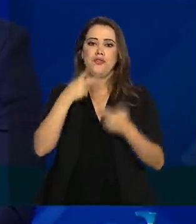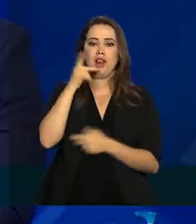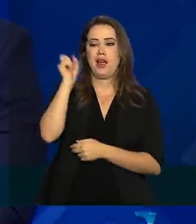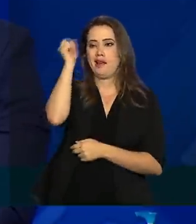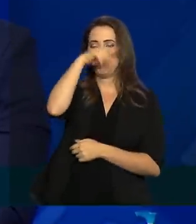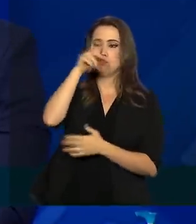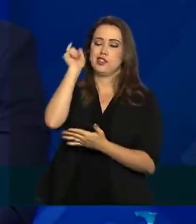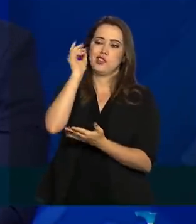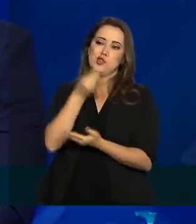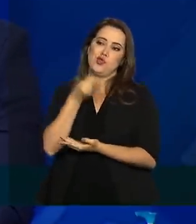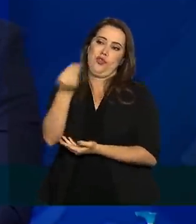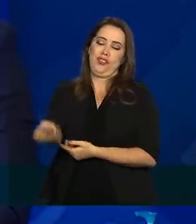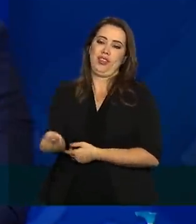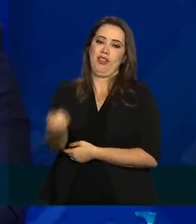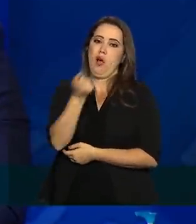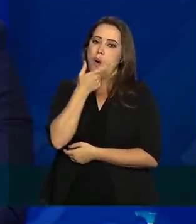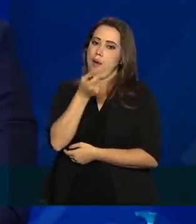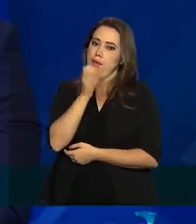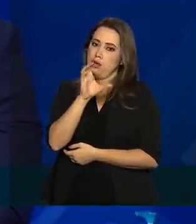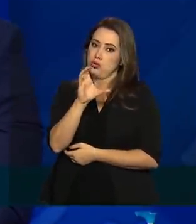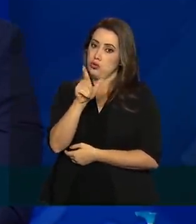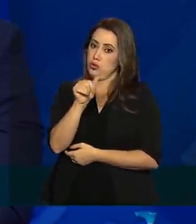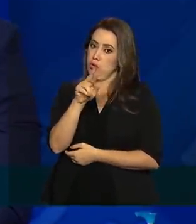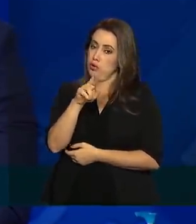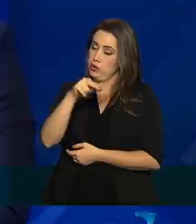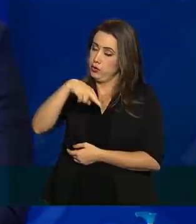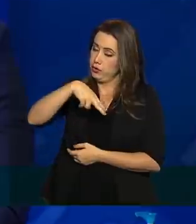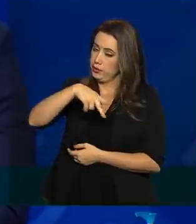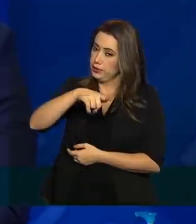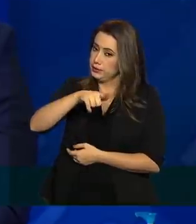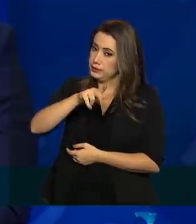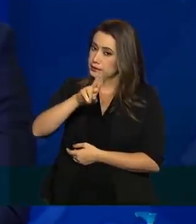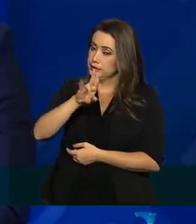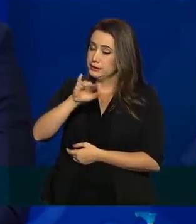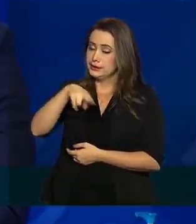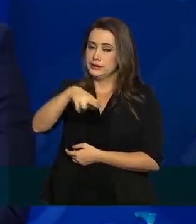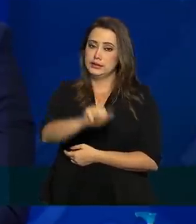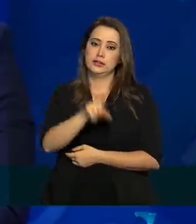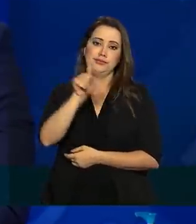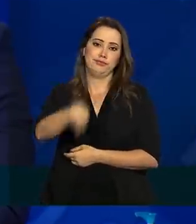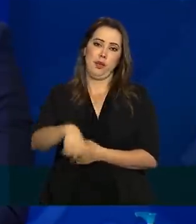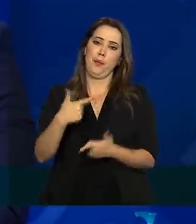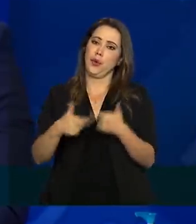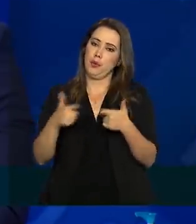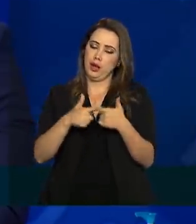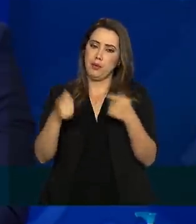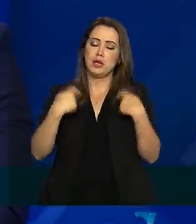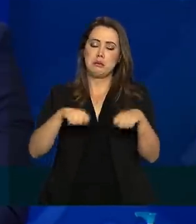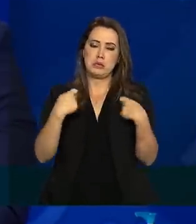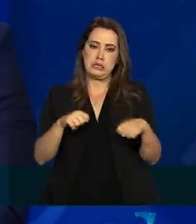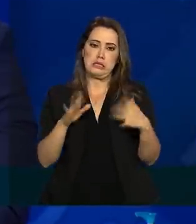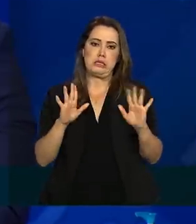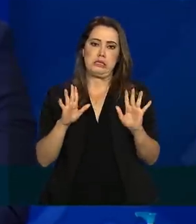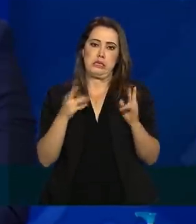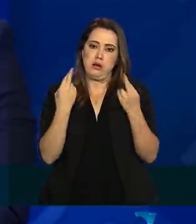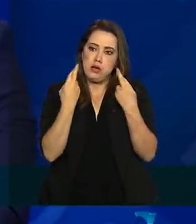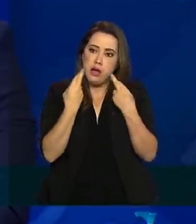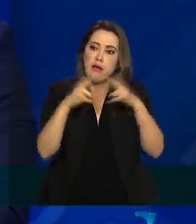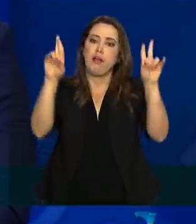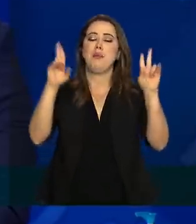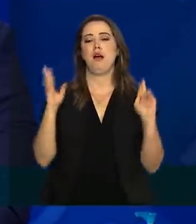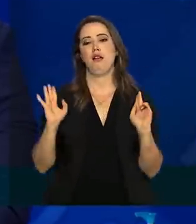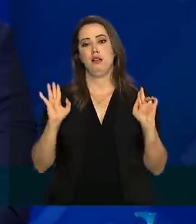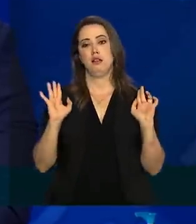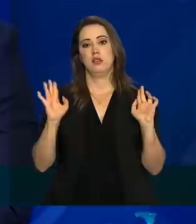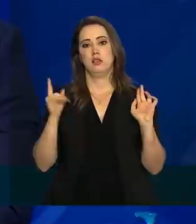esta aquisição, essa disponibilização para o paciente, isso é uma infração que deve ser tratada e denunciada. Não